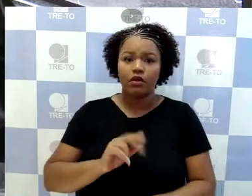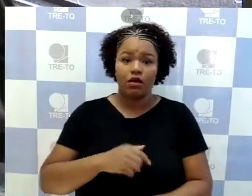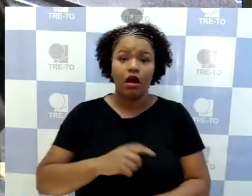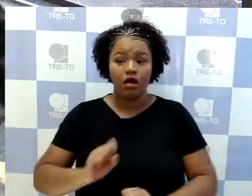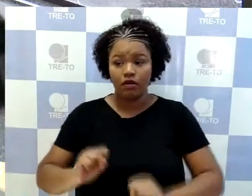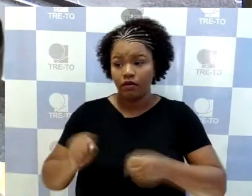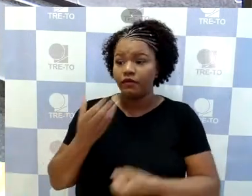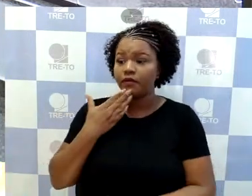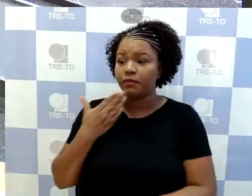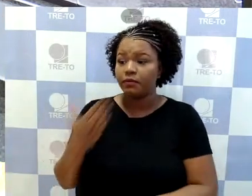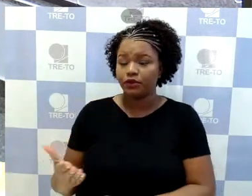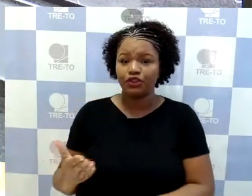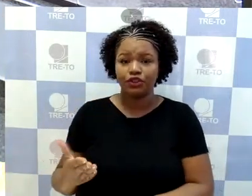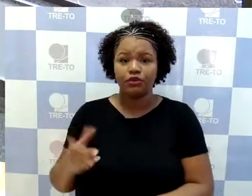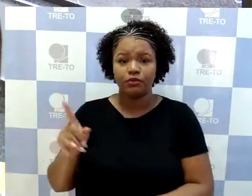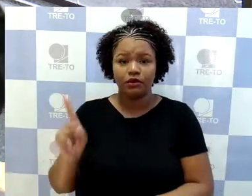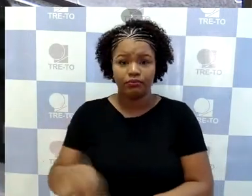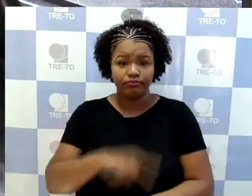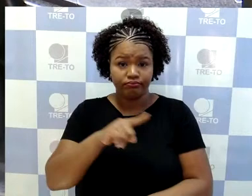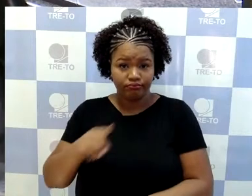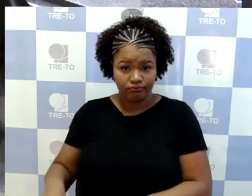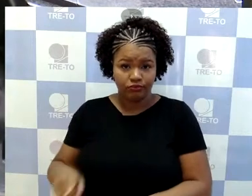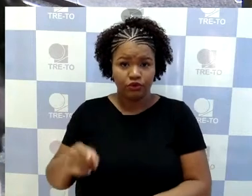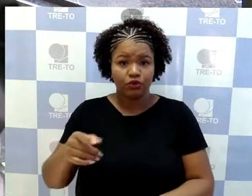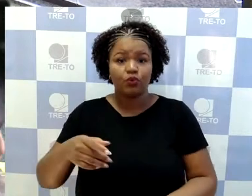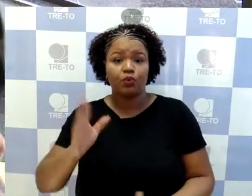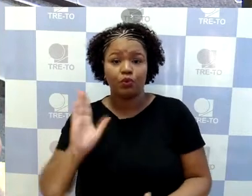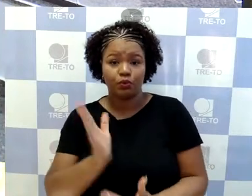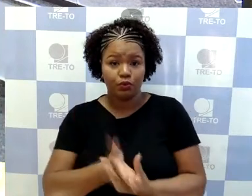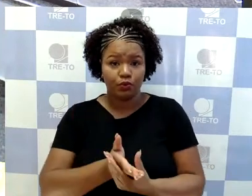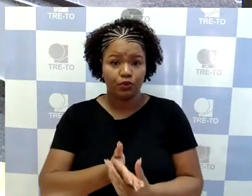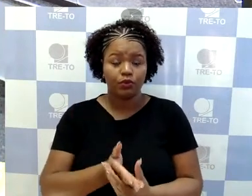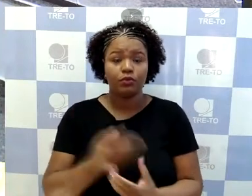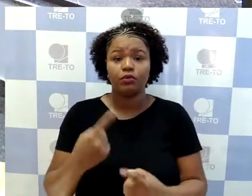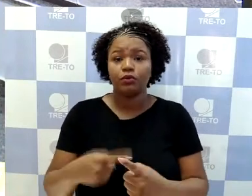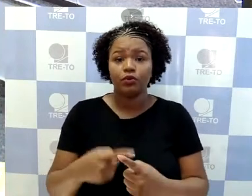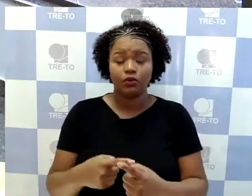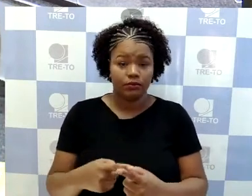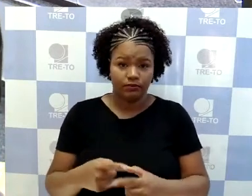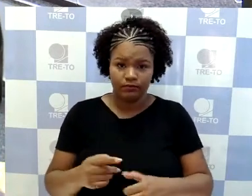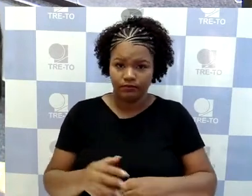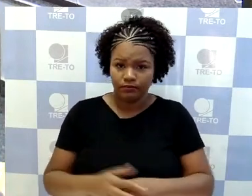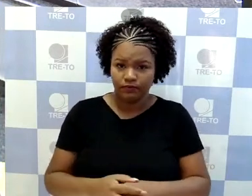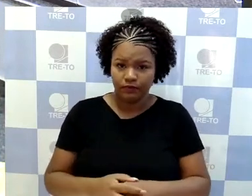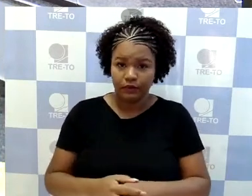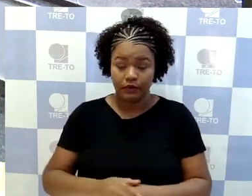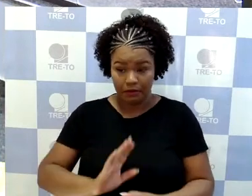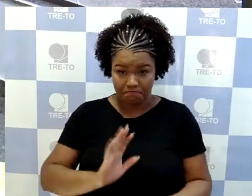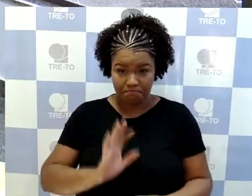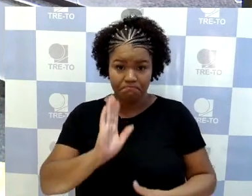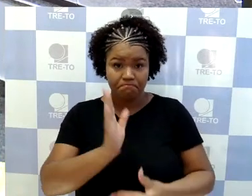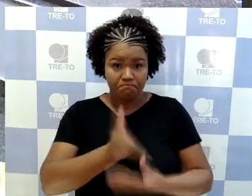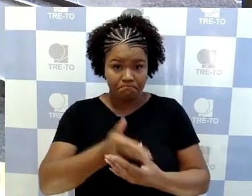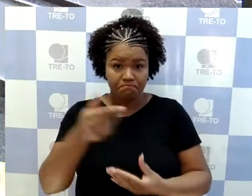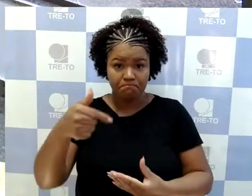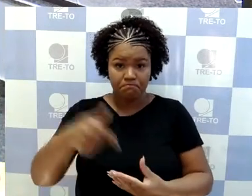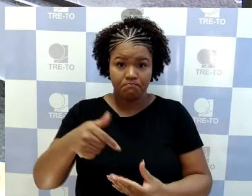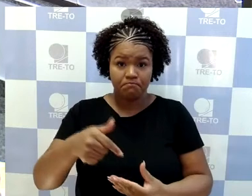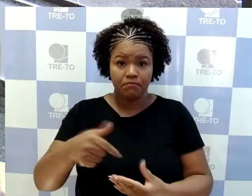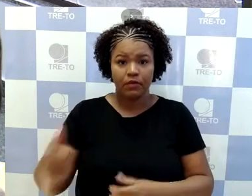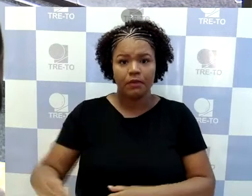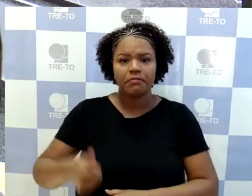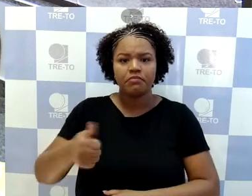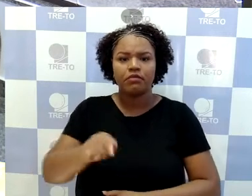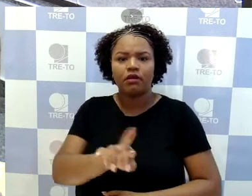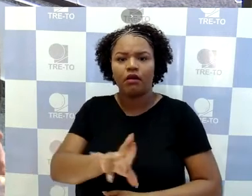extinção do processo, sem resolução de mérito, tendo em vista que esse processo, objeto, de primeiro grau,